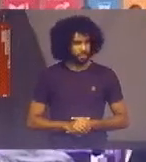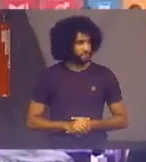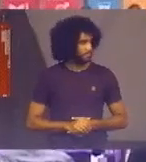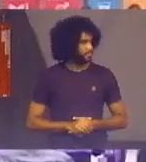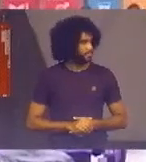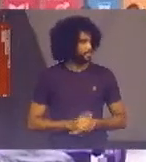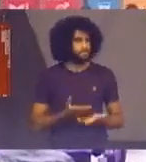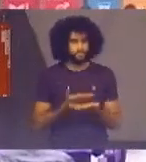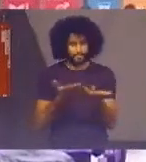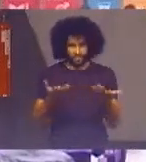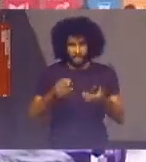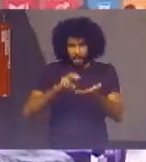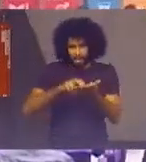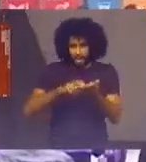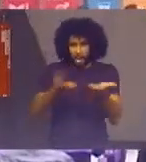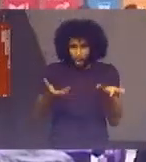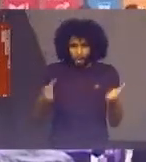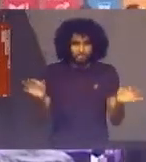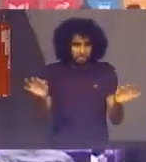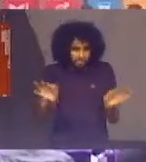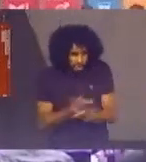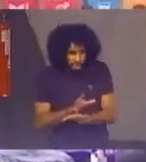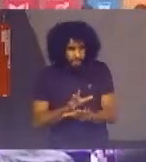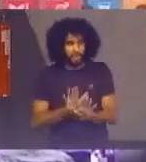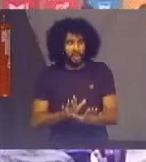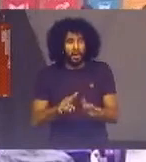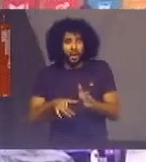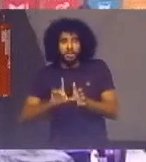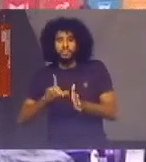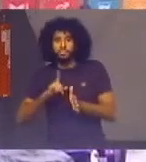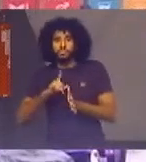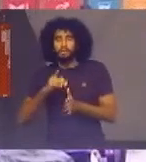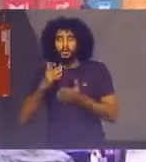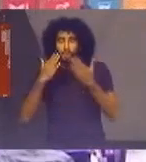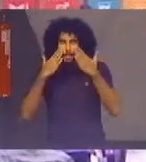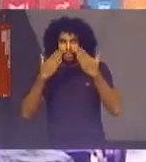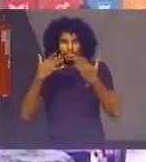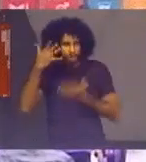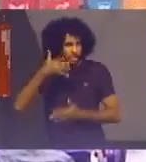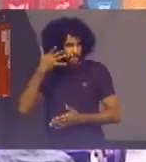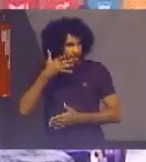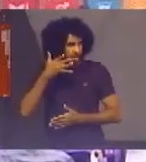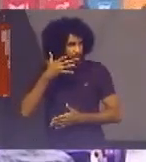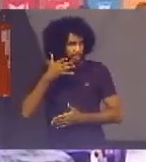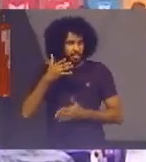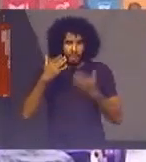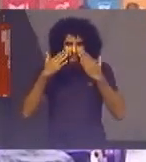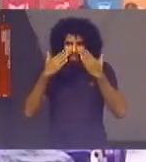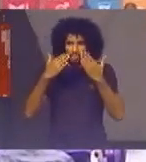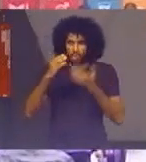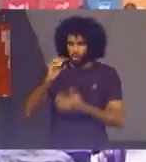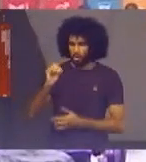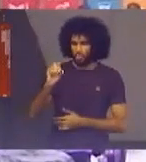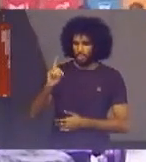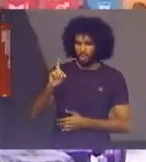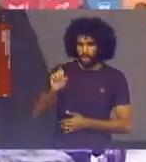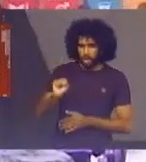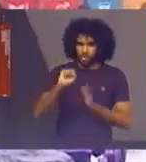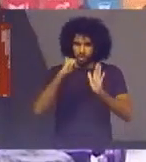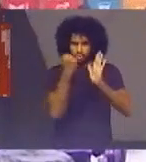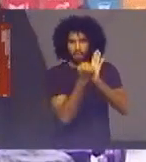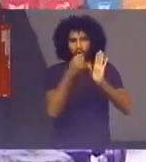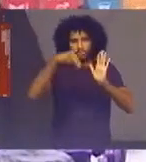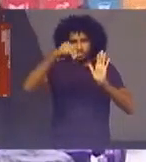Encerrando esta manhã Nós teremos a apresentação Da palestra A apropriação dos ODS Nos marcos nacionais O